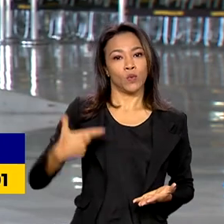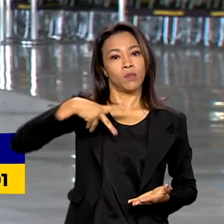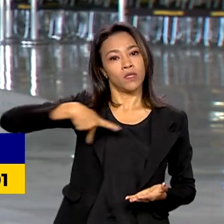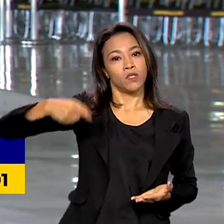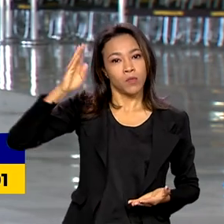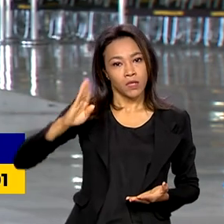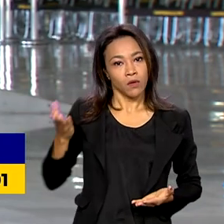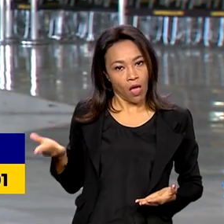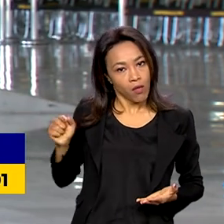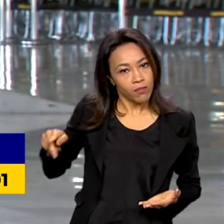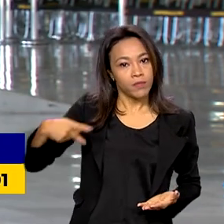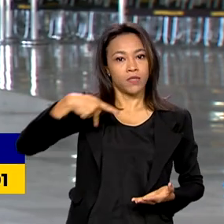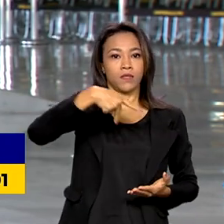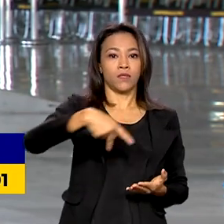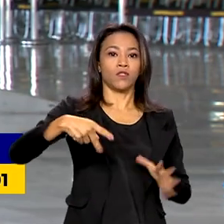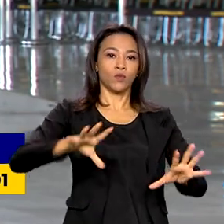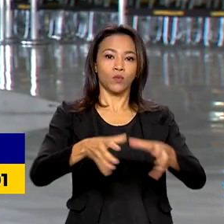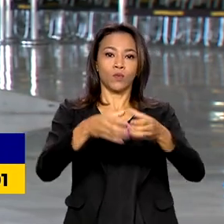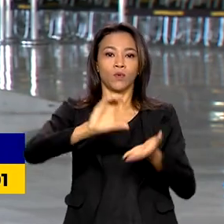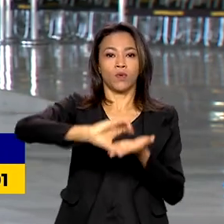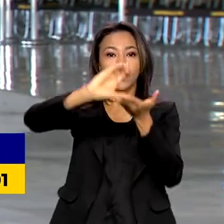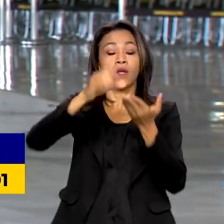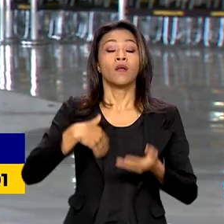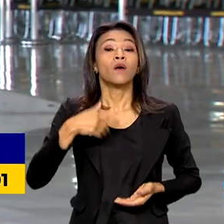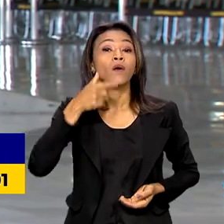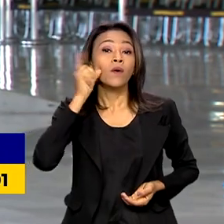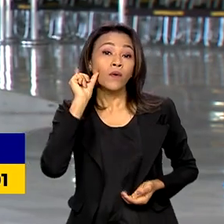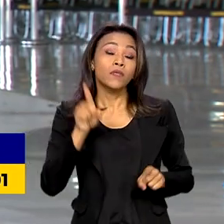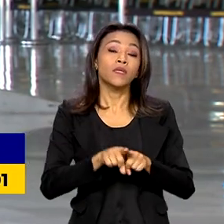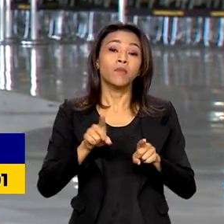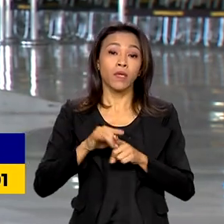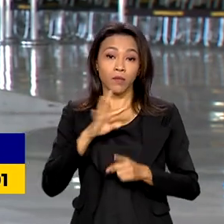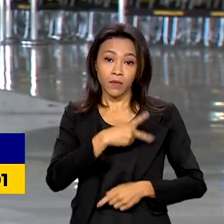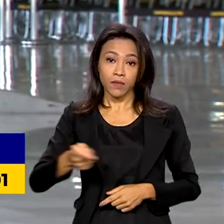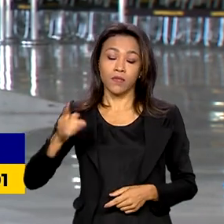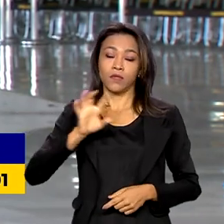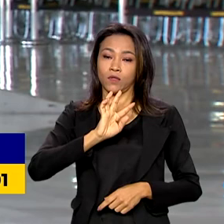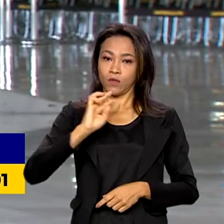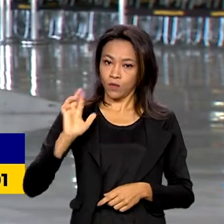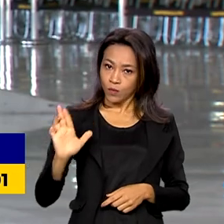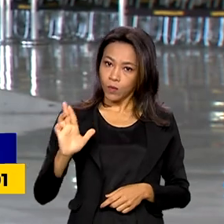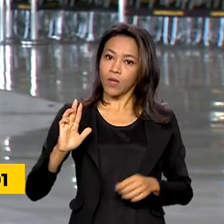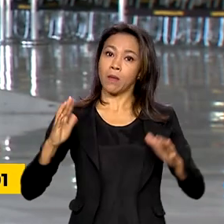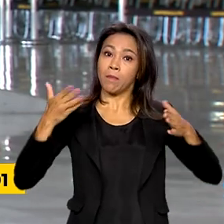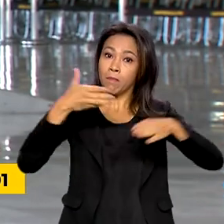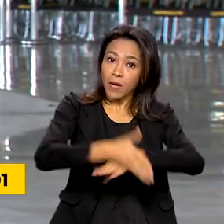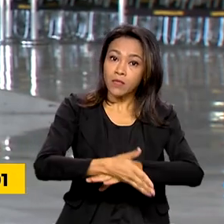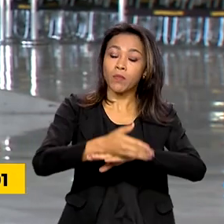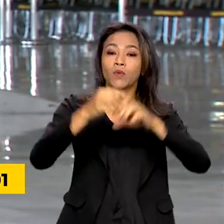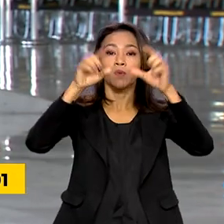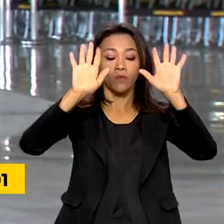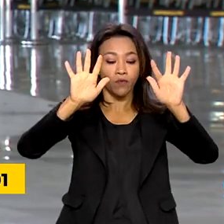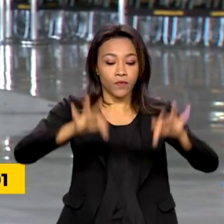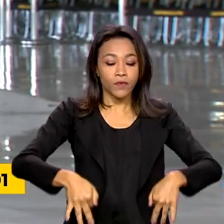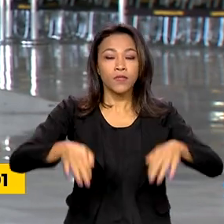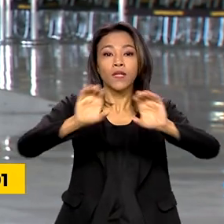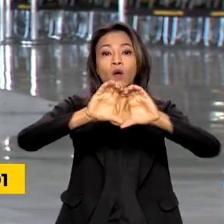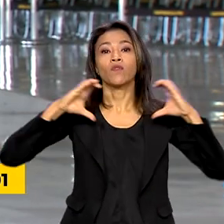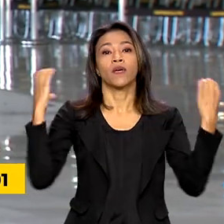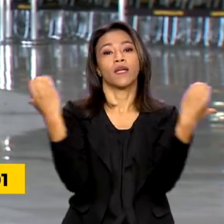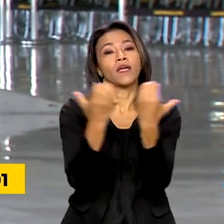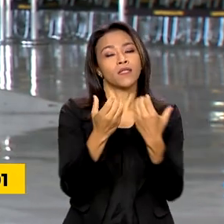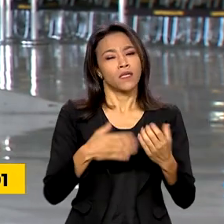ontem, o presidente Lula participou do encerramento da Conferência Nacional de Saúde e garantiu o pagamento do novo piso da